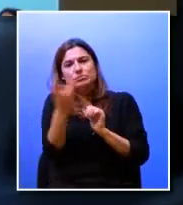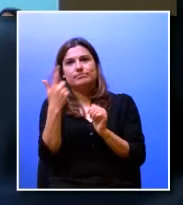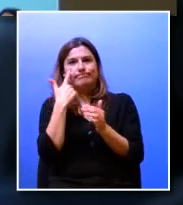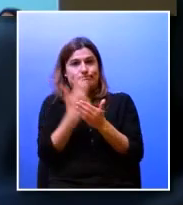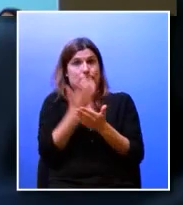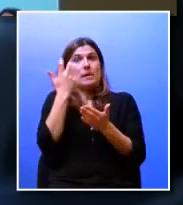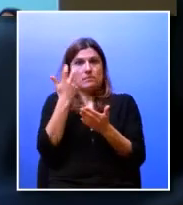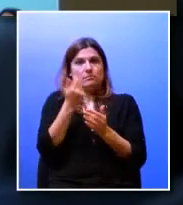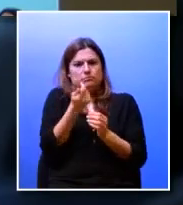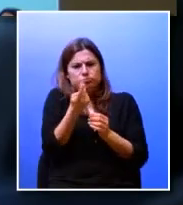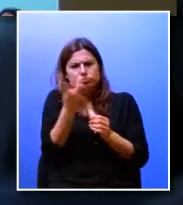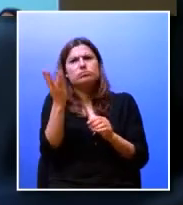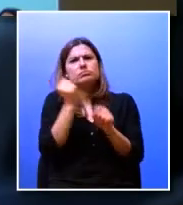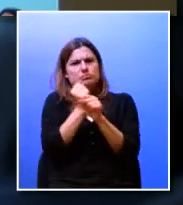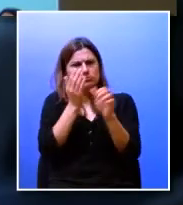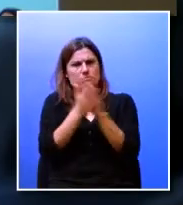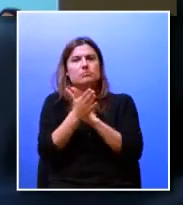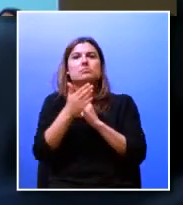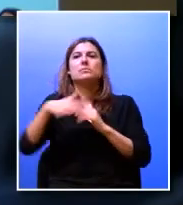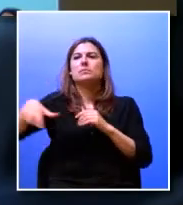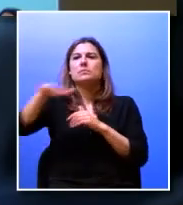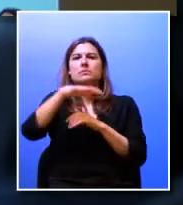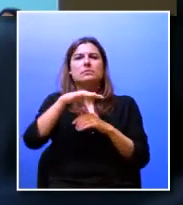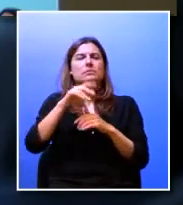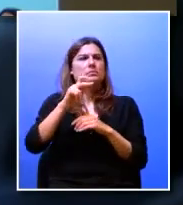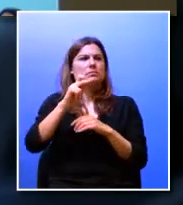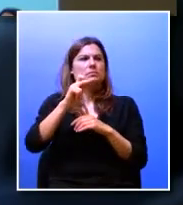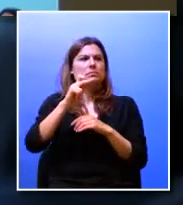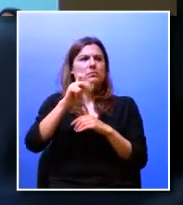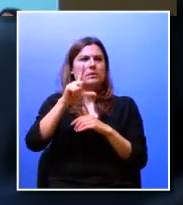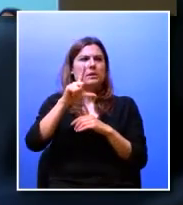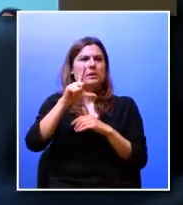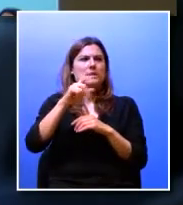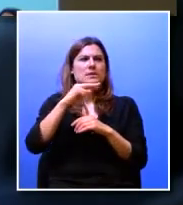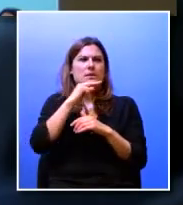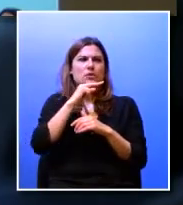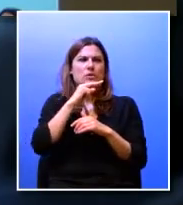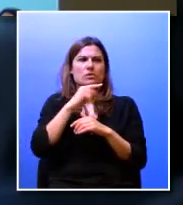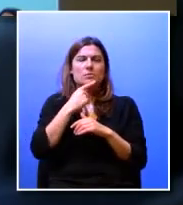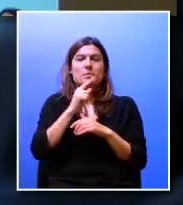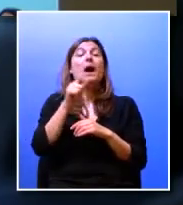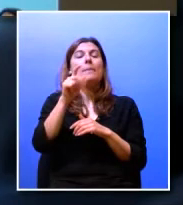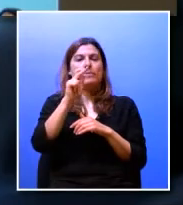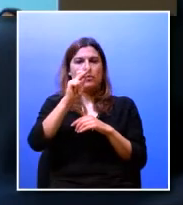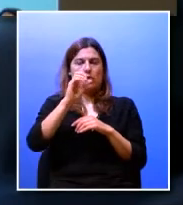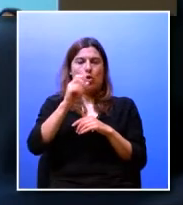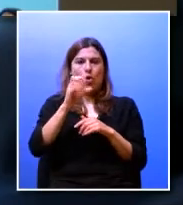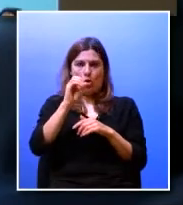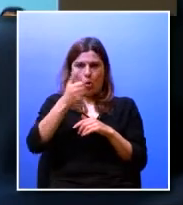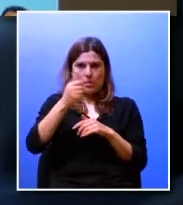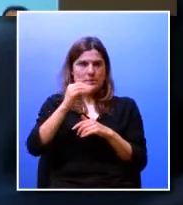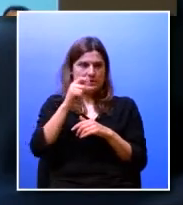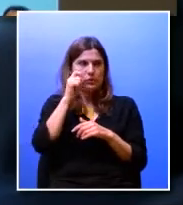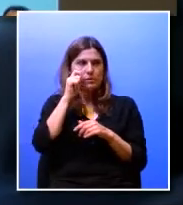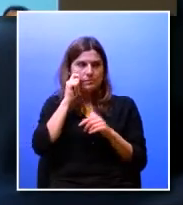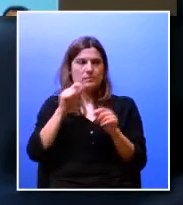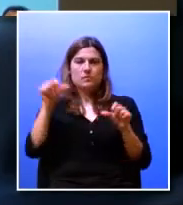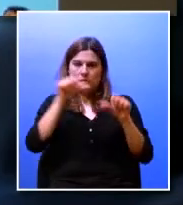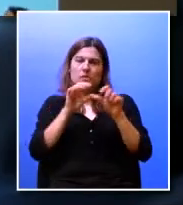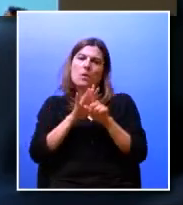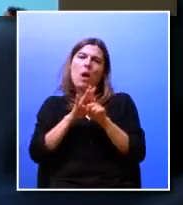que tem dos números nós temos um observatório nós monitorizamos estes números felizmente é algo que nos deixa muito contentes mas de facto